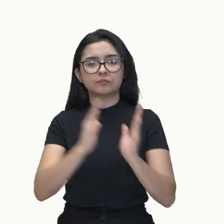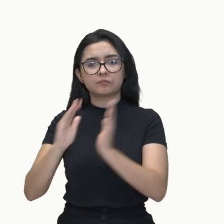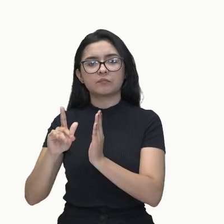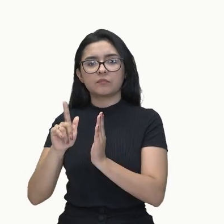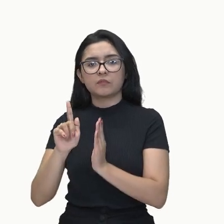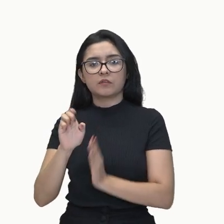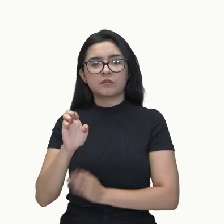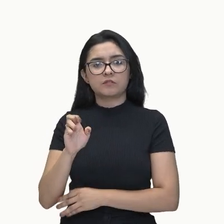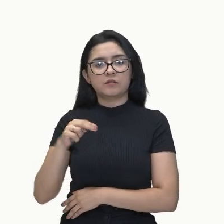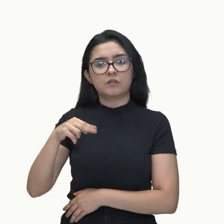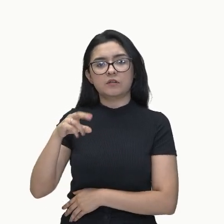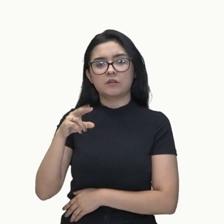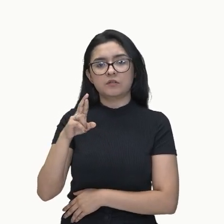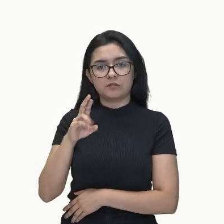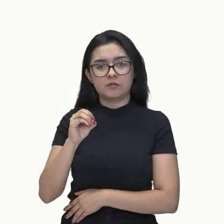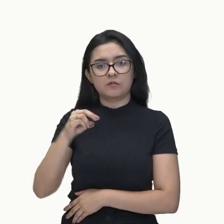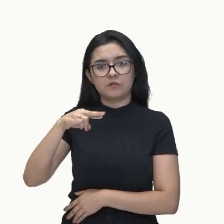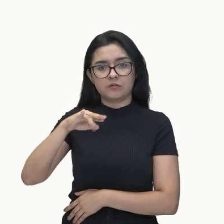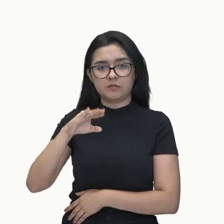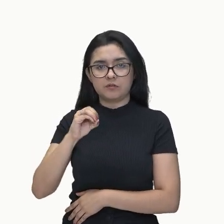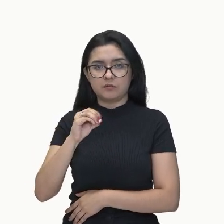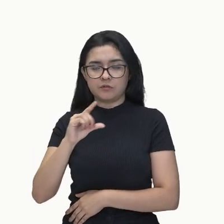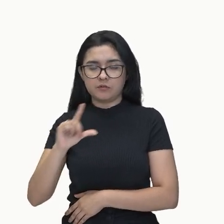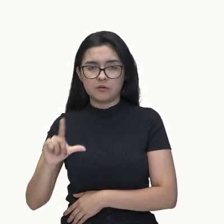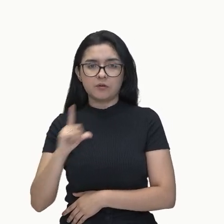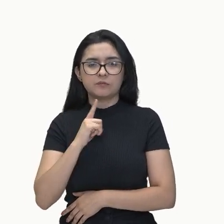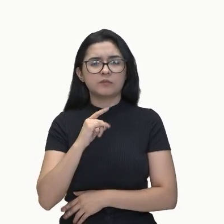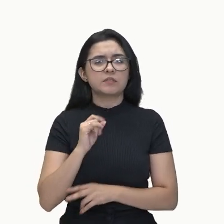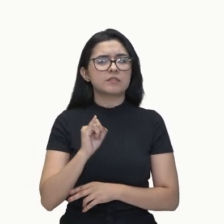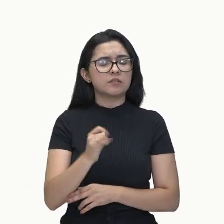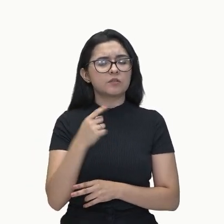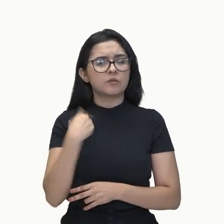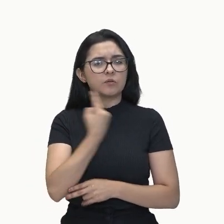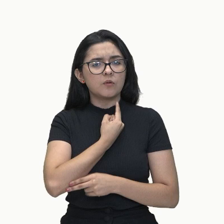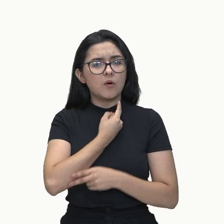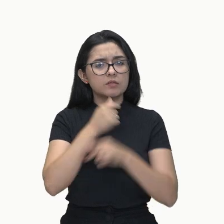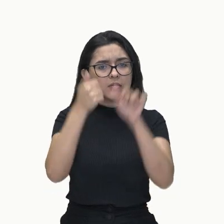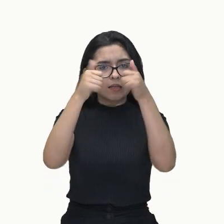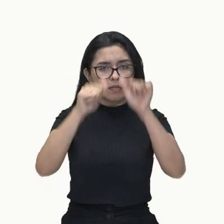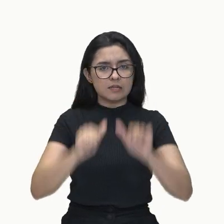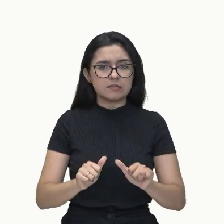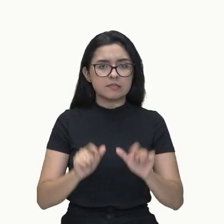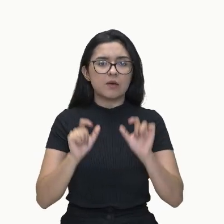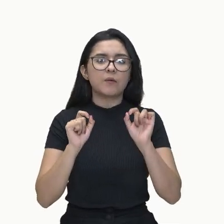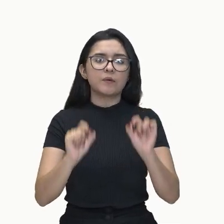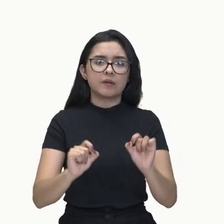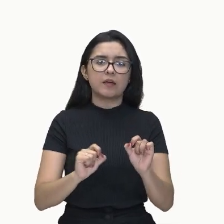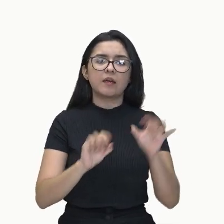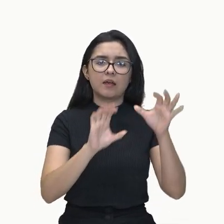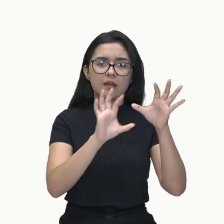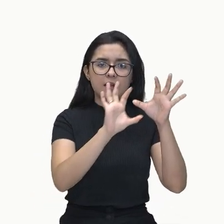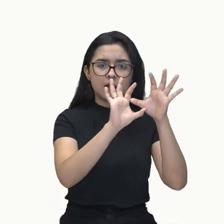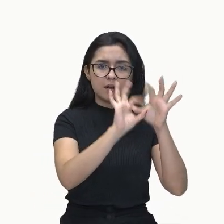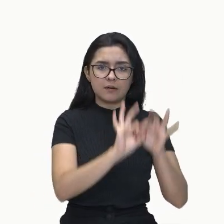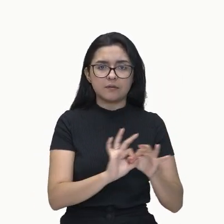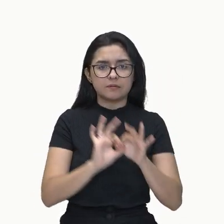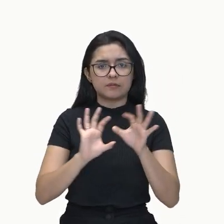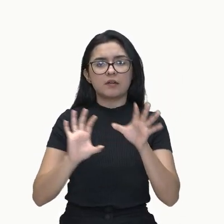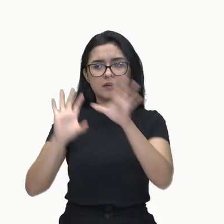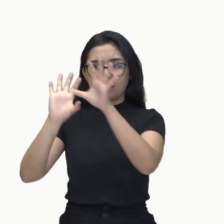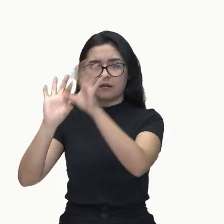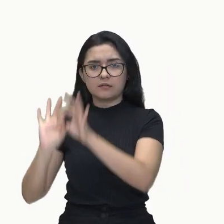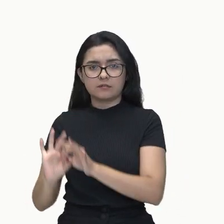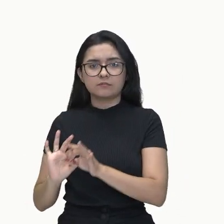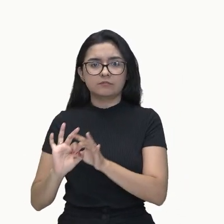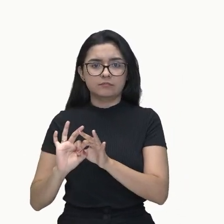disposição dos ligantes, a gente vai ver que aqui os isômeros, eles